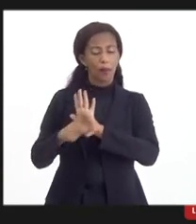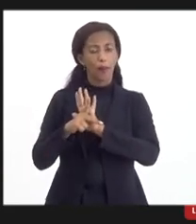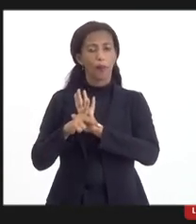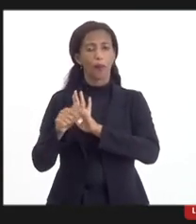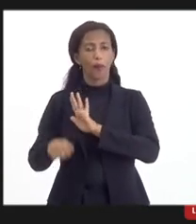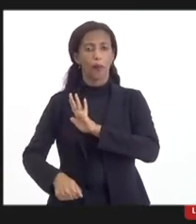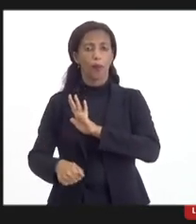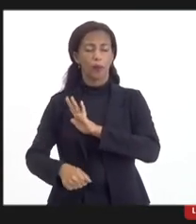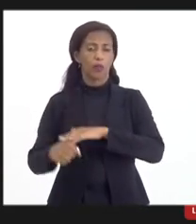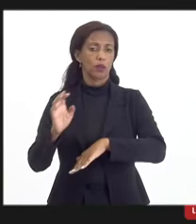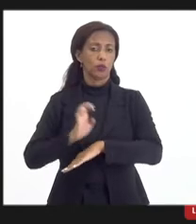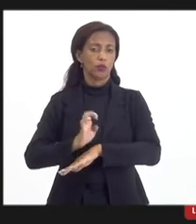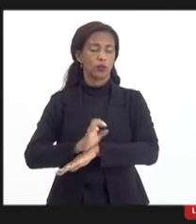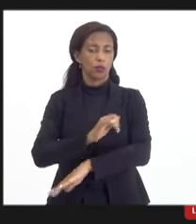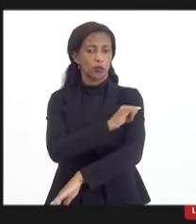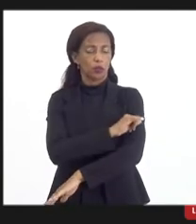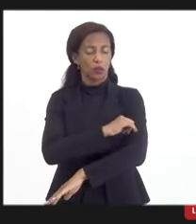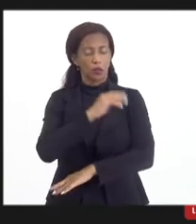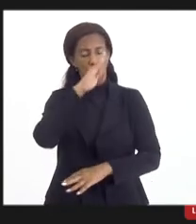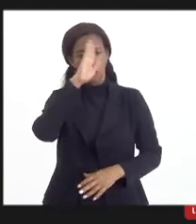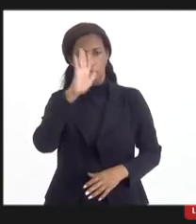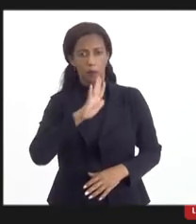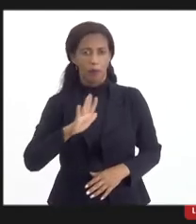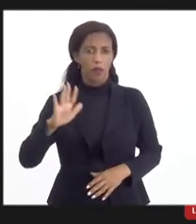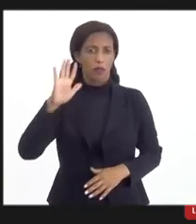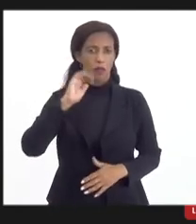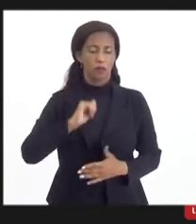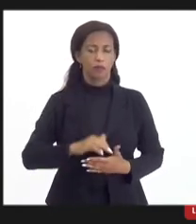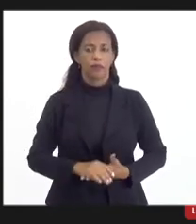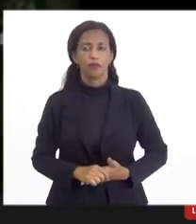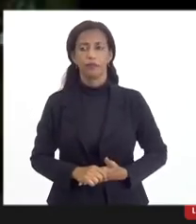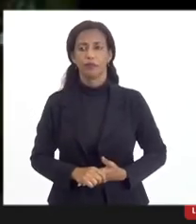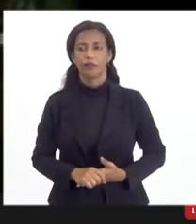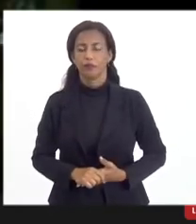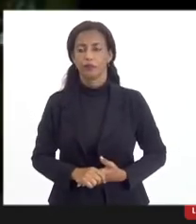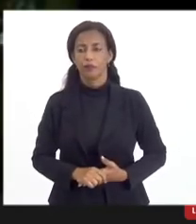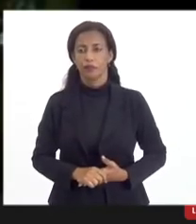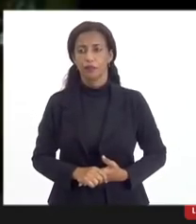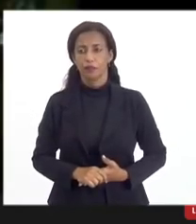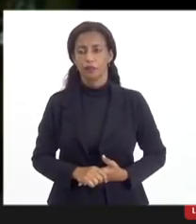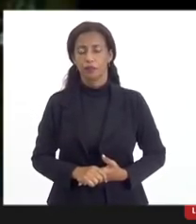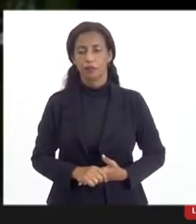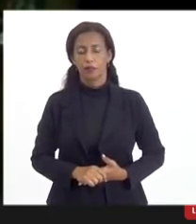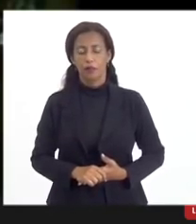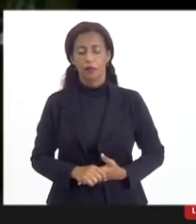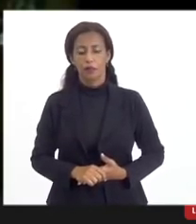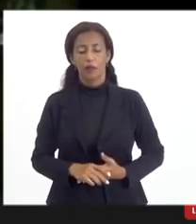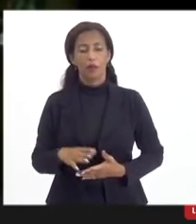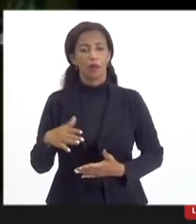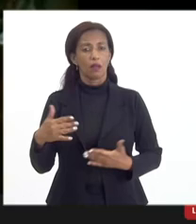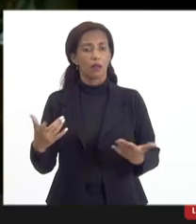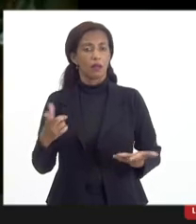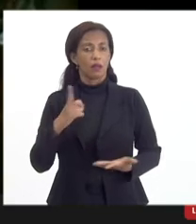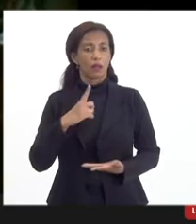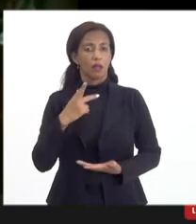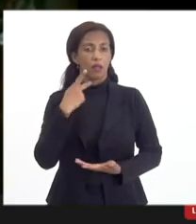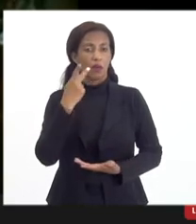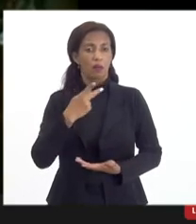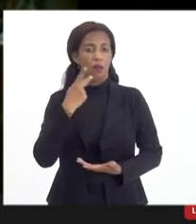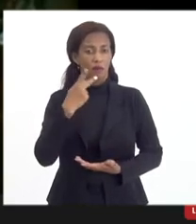aqui no Estado do Rio, no Brasil, enfim. aí tem um ponto que é importante, que é a